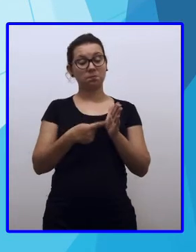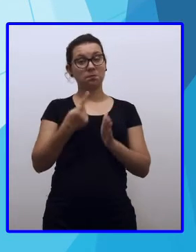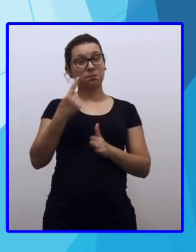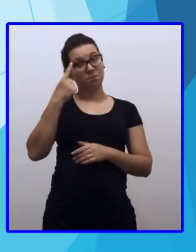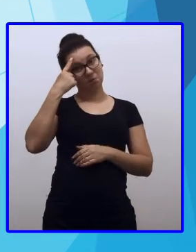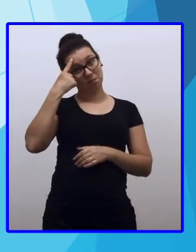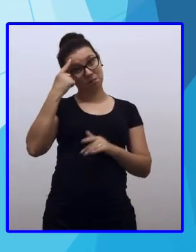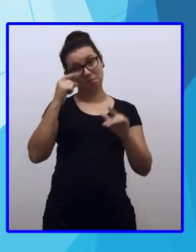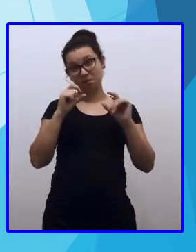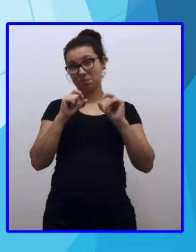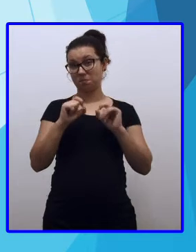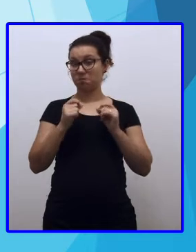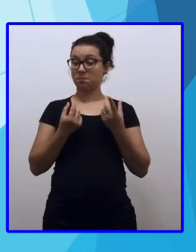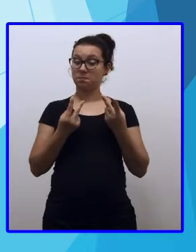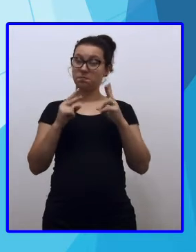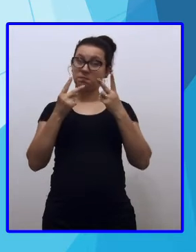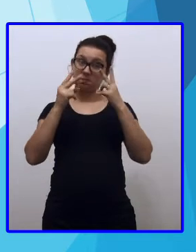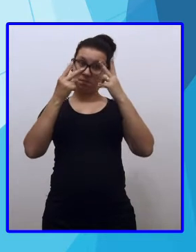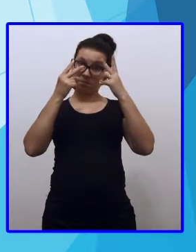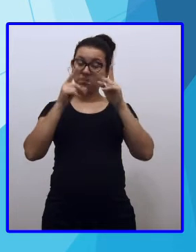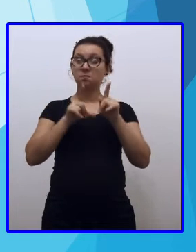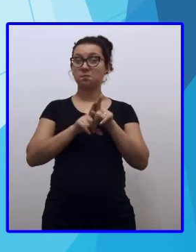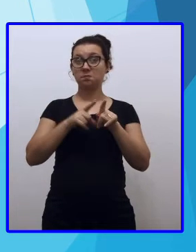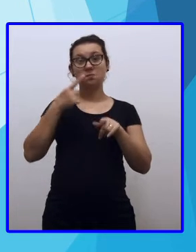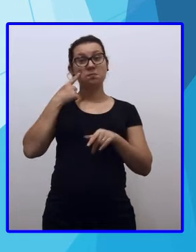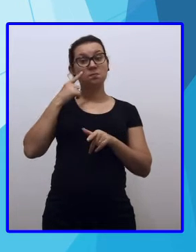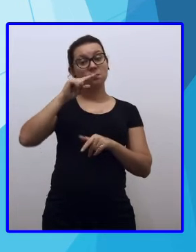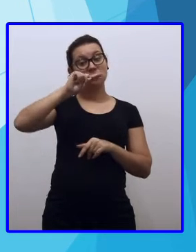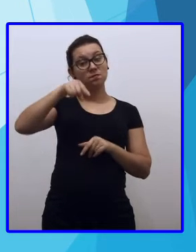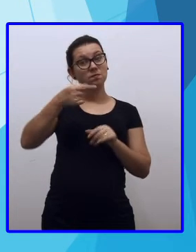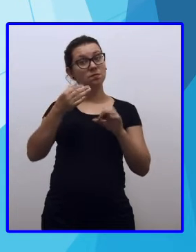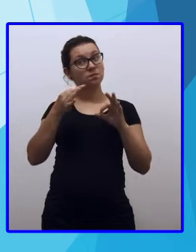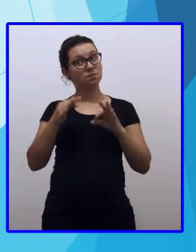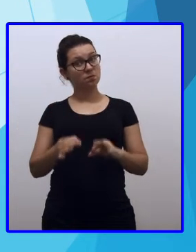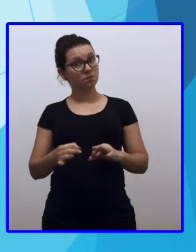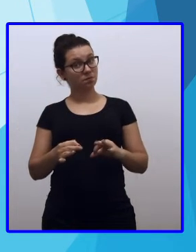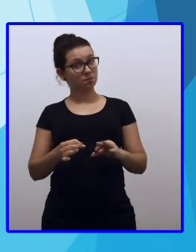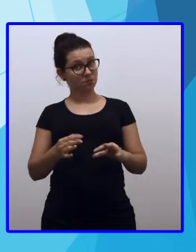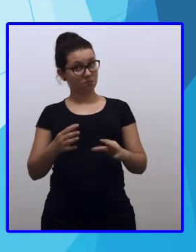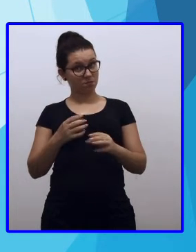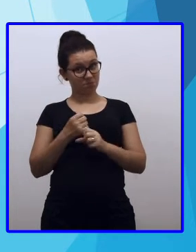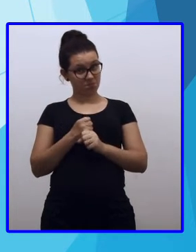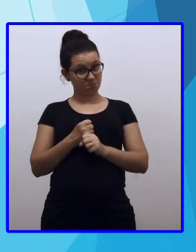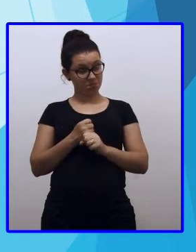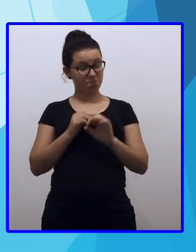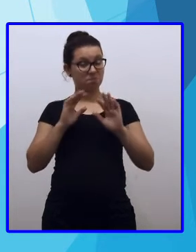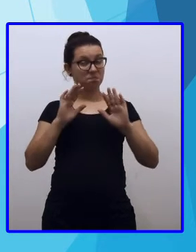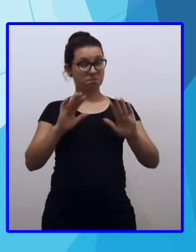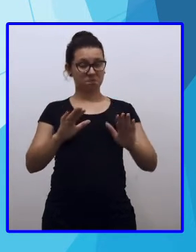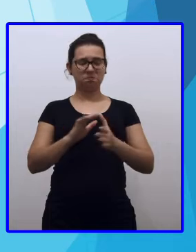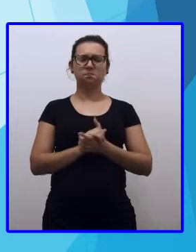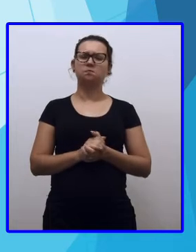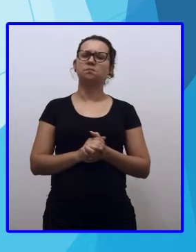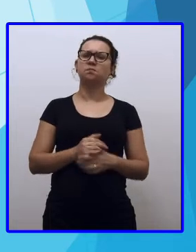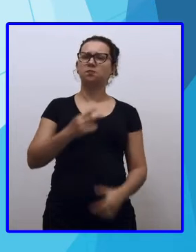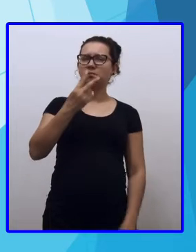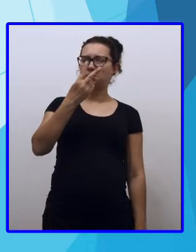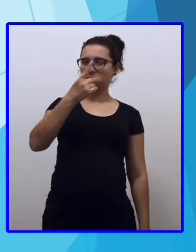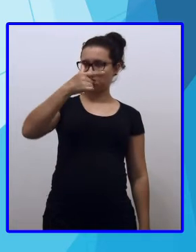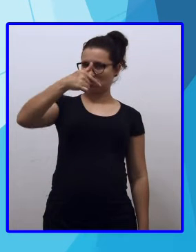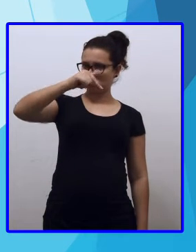valores e as vírgulas. Vai ser vírgula embaixo de vírgula. Então, eu ponho R$ 27